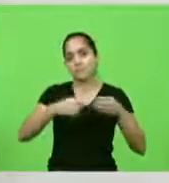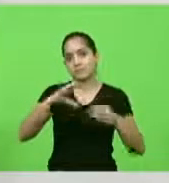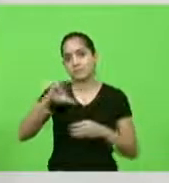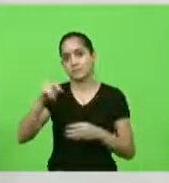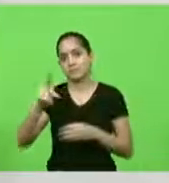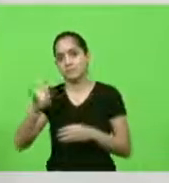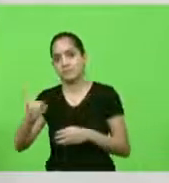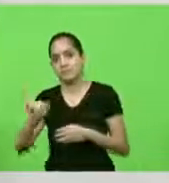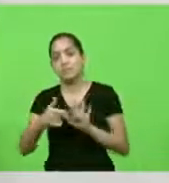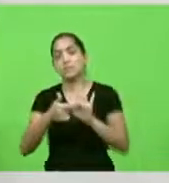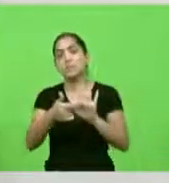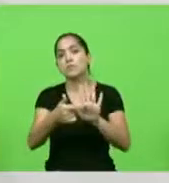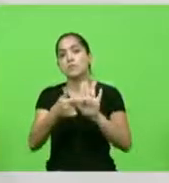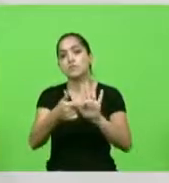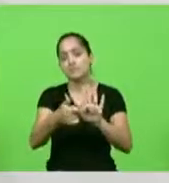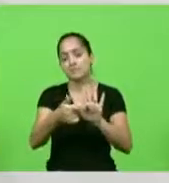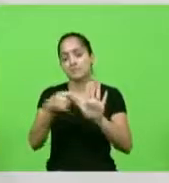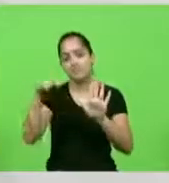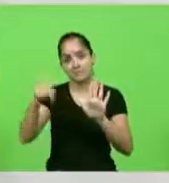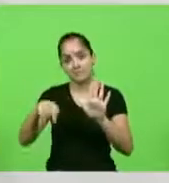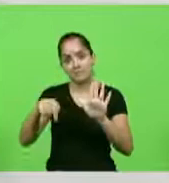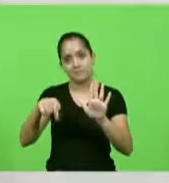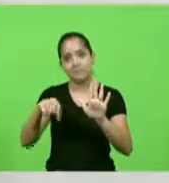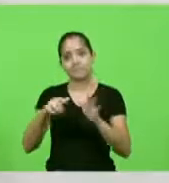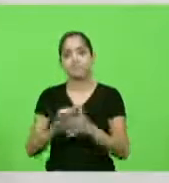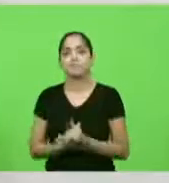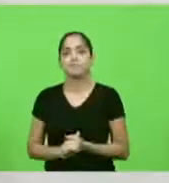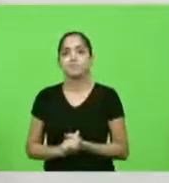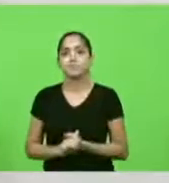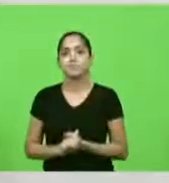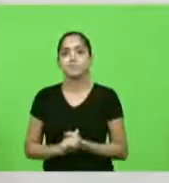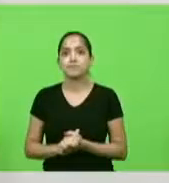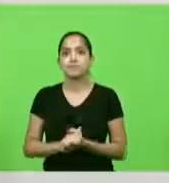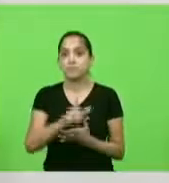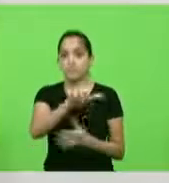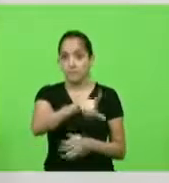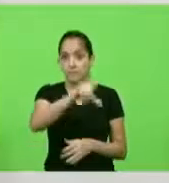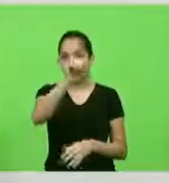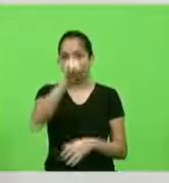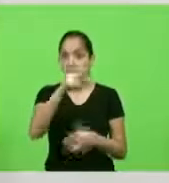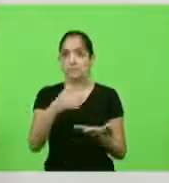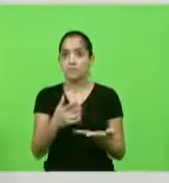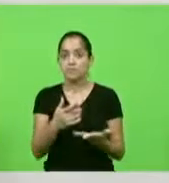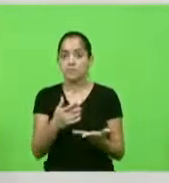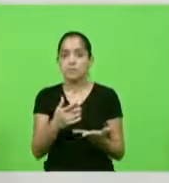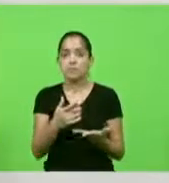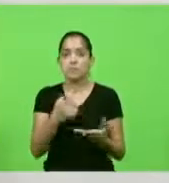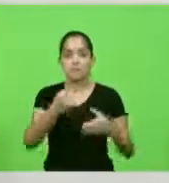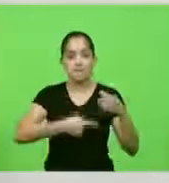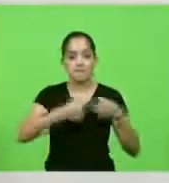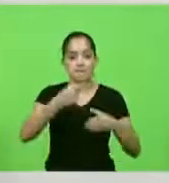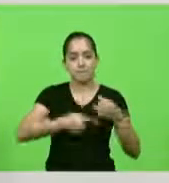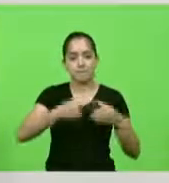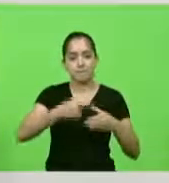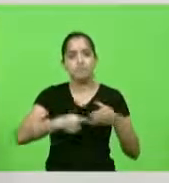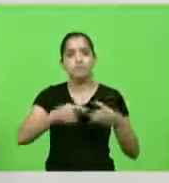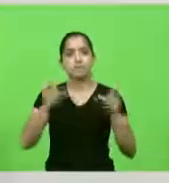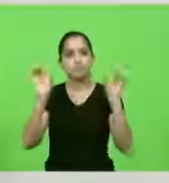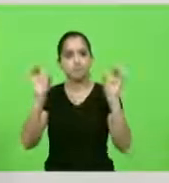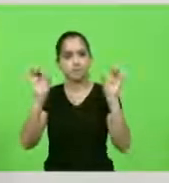apresentado nesta casa eleito pelos colegas como membro da comissão especial de